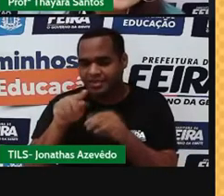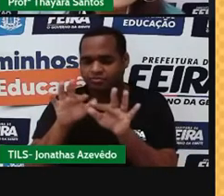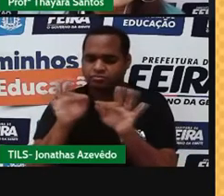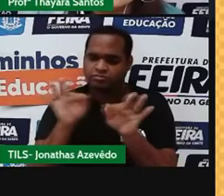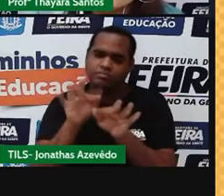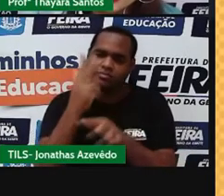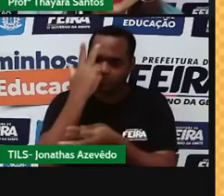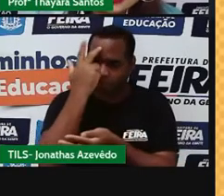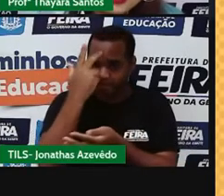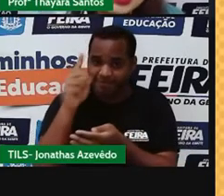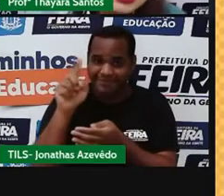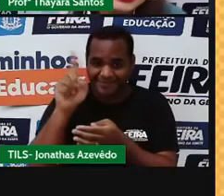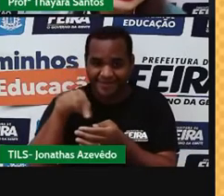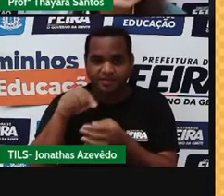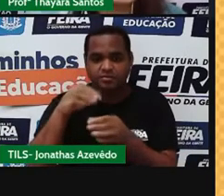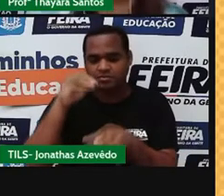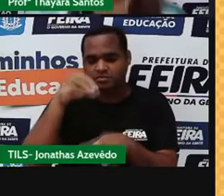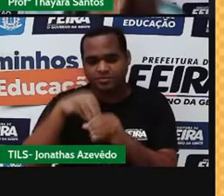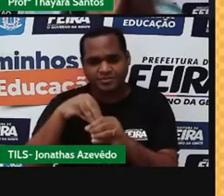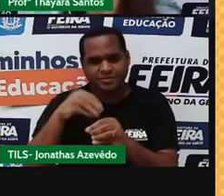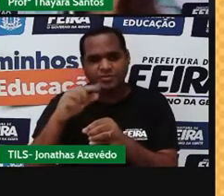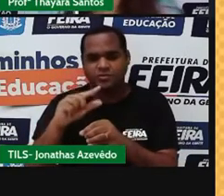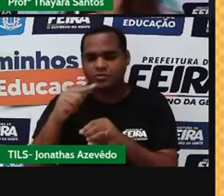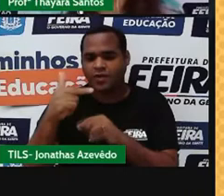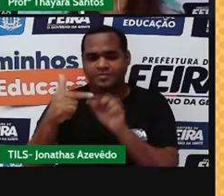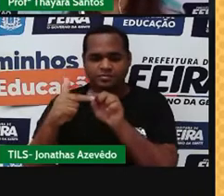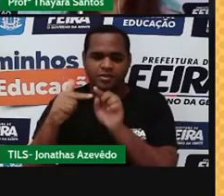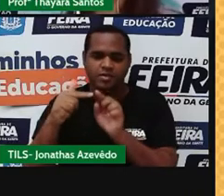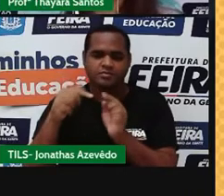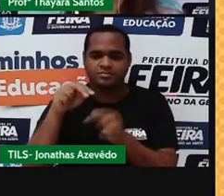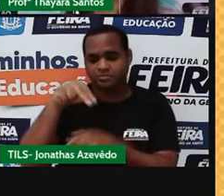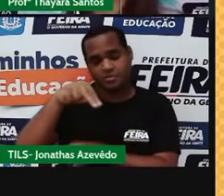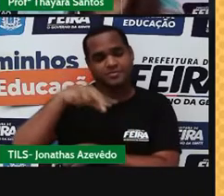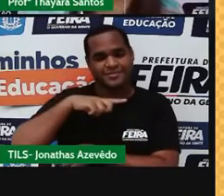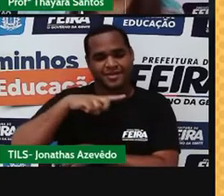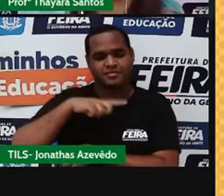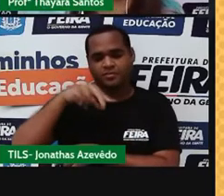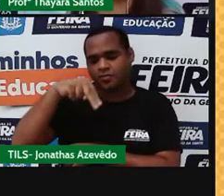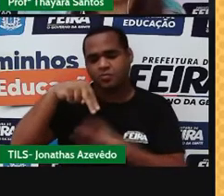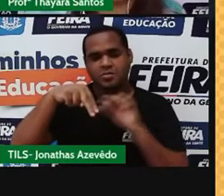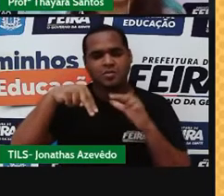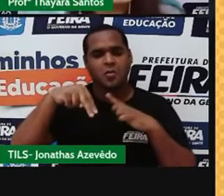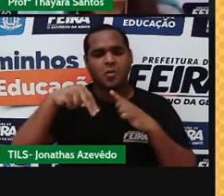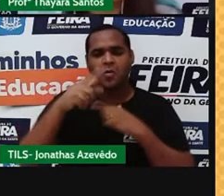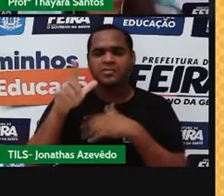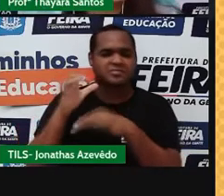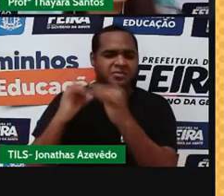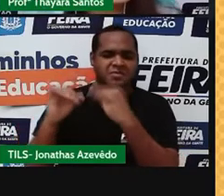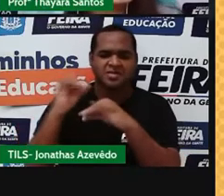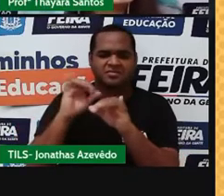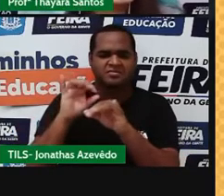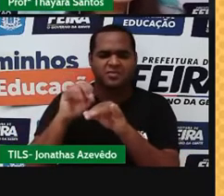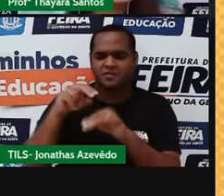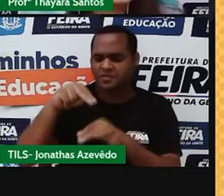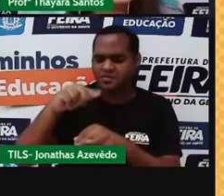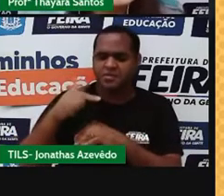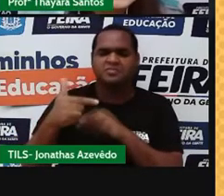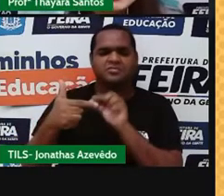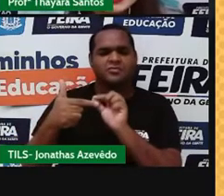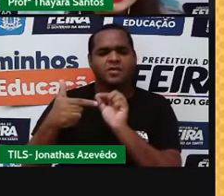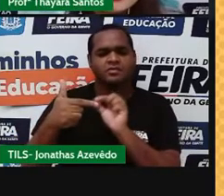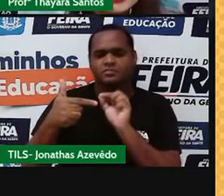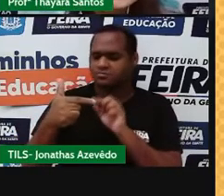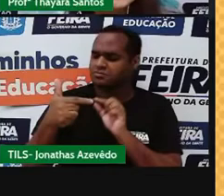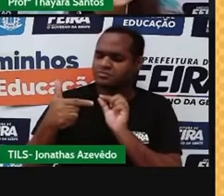nessa molécula aqui do gás nitrogênio só tem nitrogênio. Não tem um outro elemento químico, ele é N2. Esse número